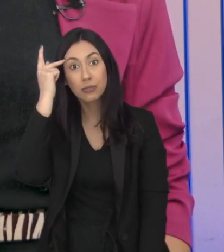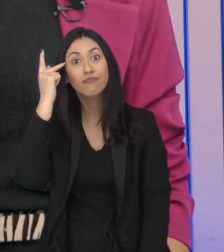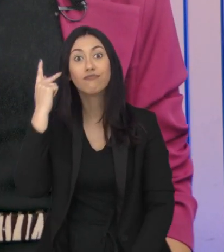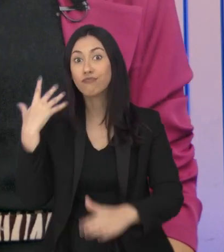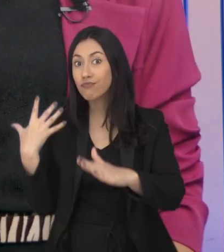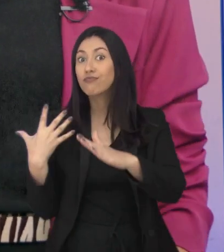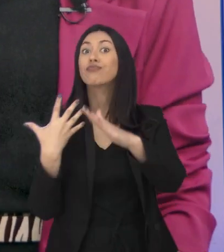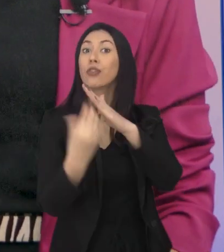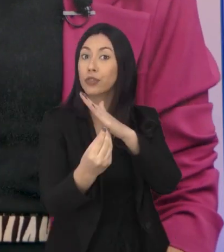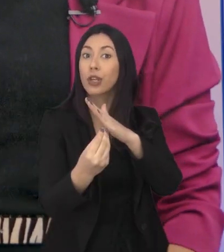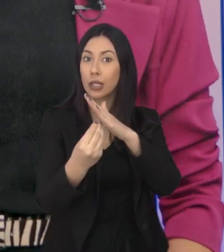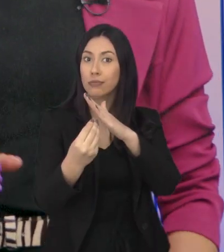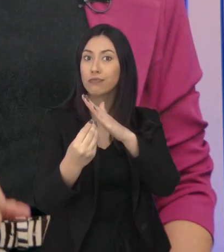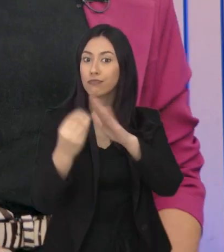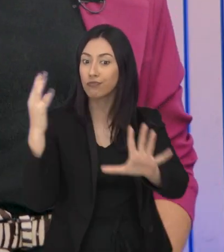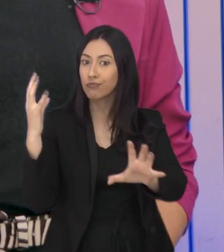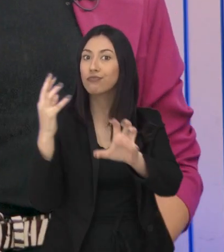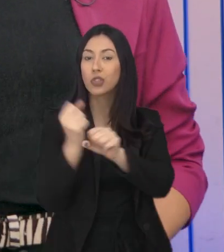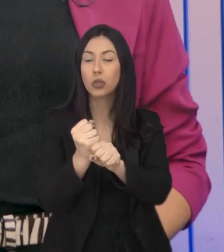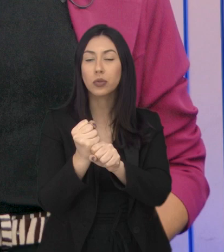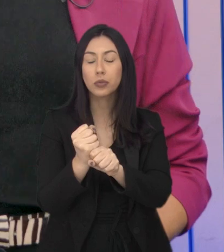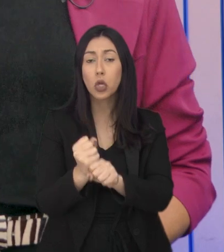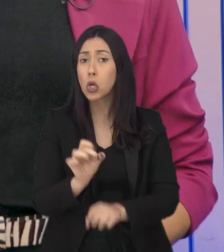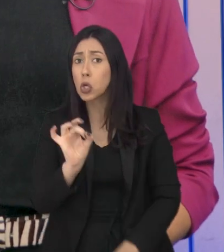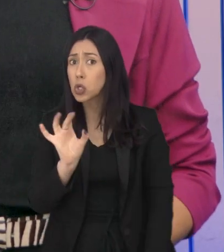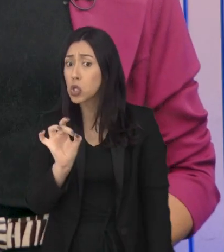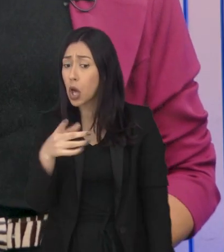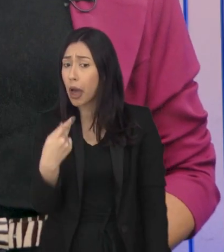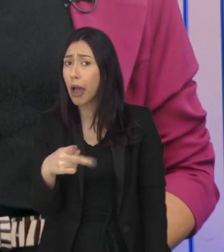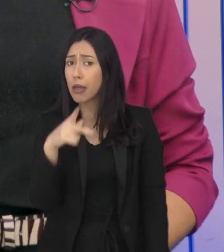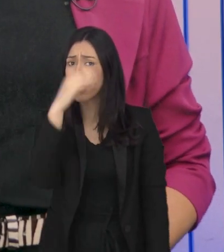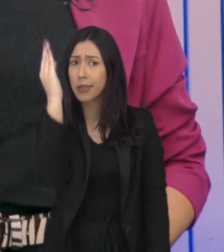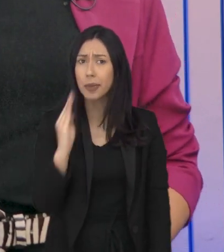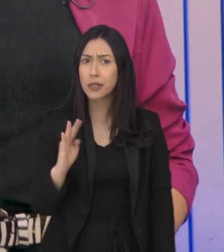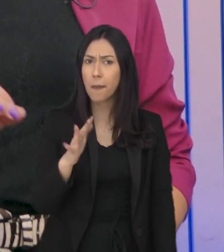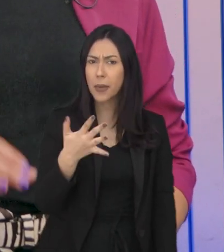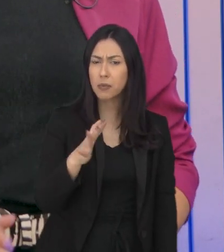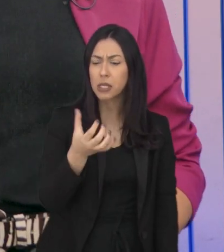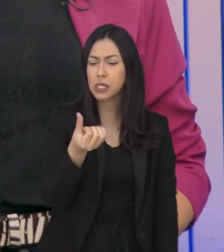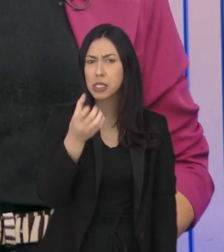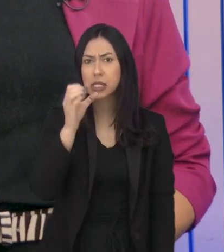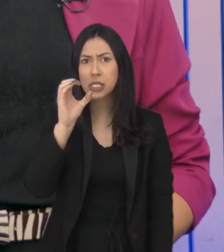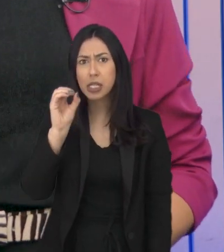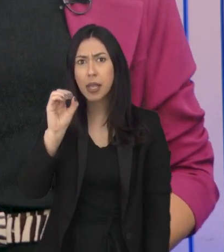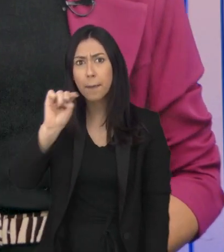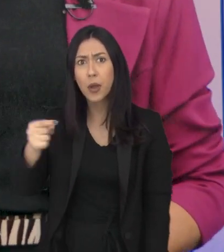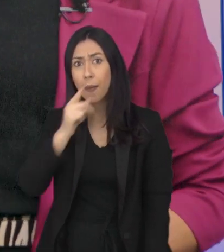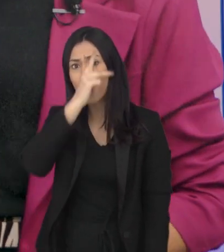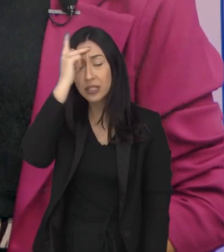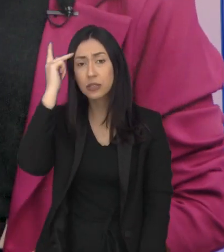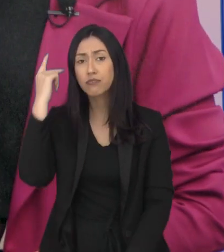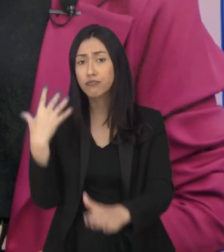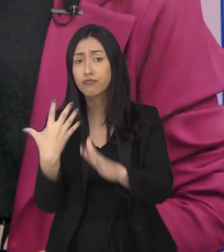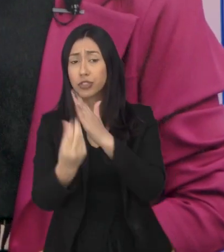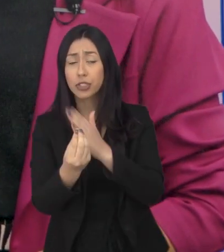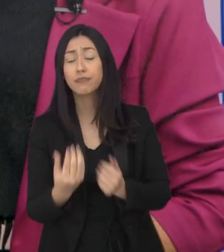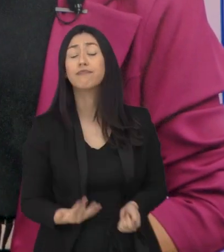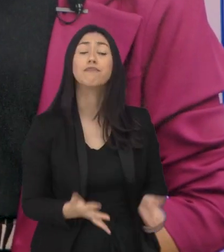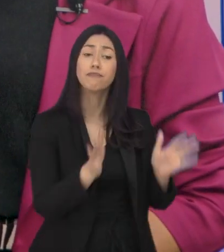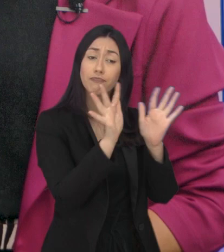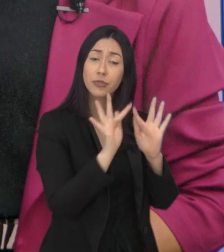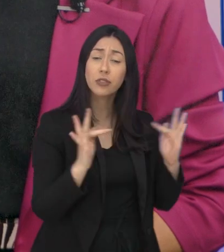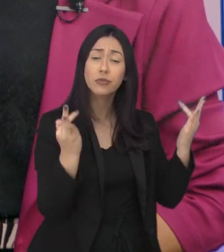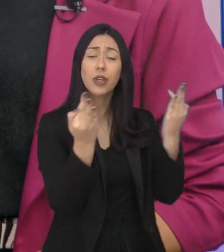refugiadas em todo o mundo. Só o Brasil tem cerca de 60 mil pessoas nessas condições. São